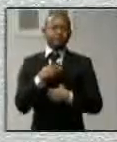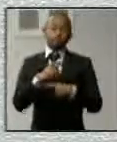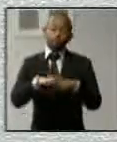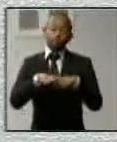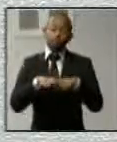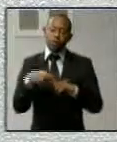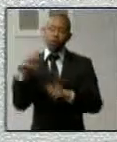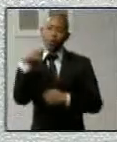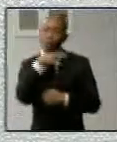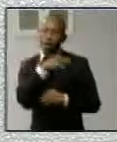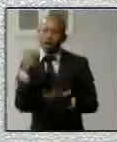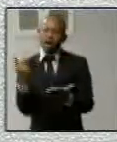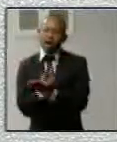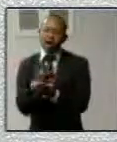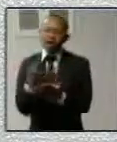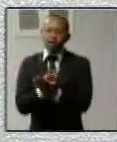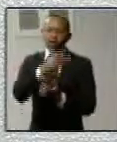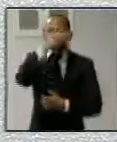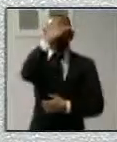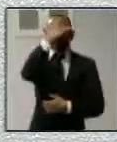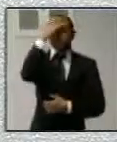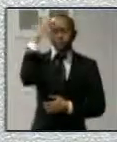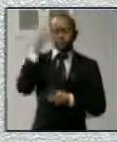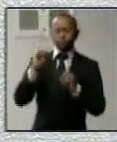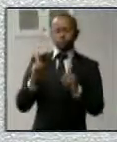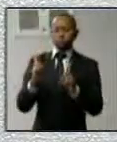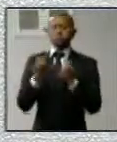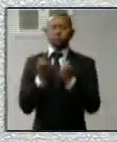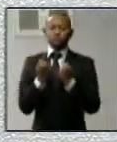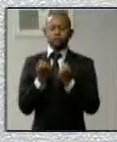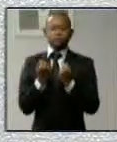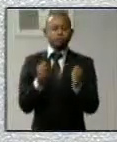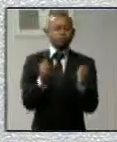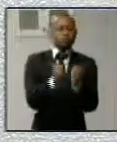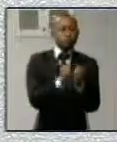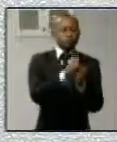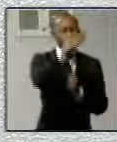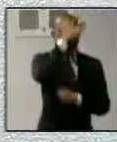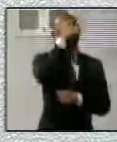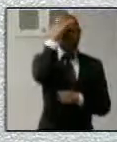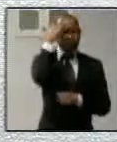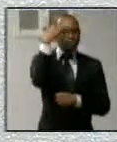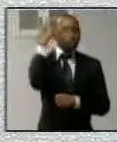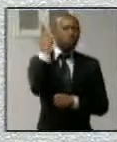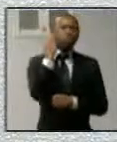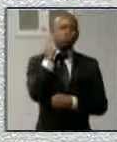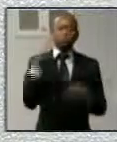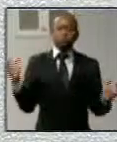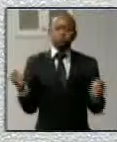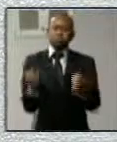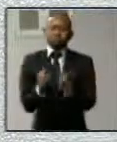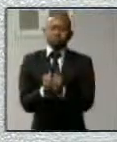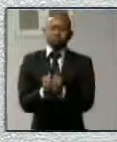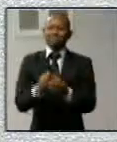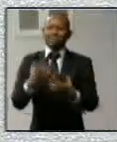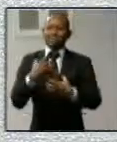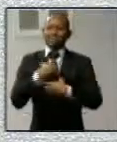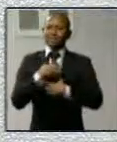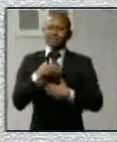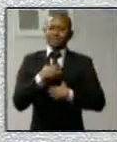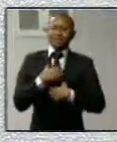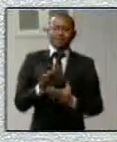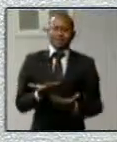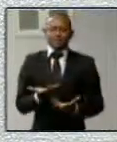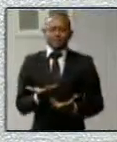pessoas com autismo junto com pessoas normais. Elas vão se sentir complexadas, não